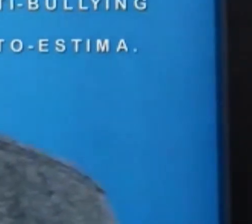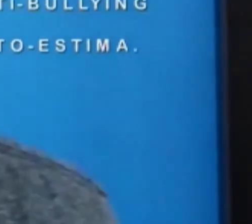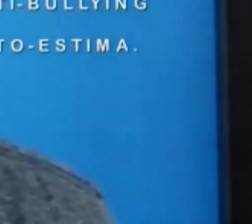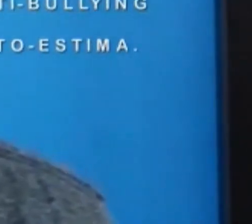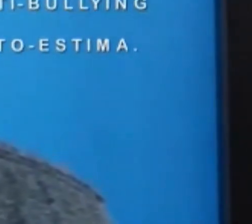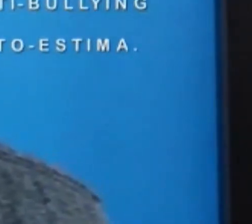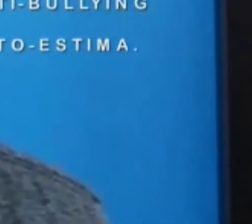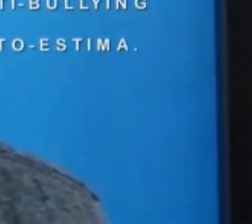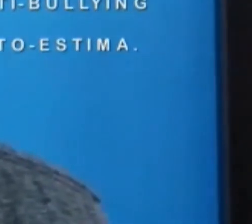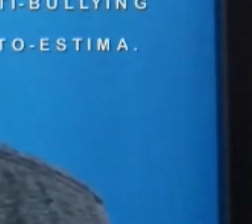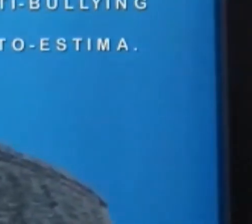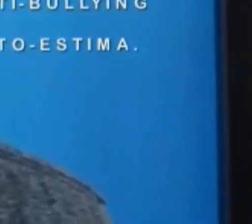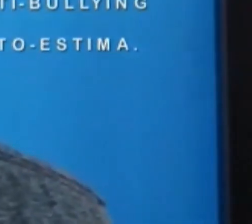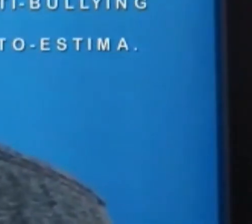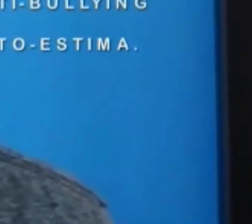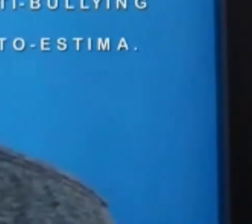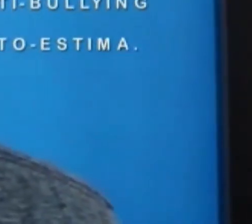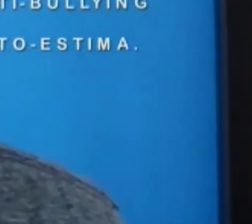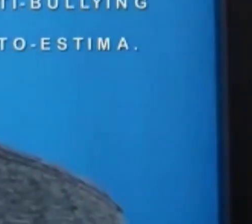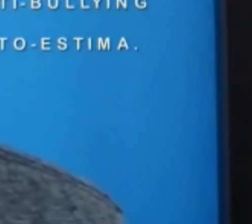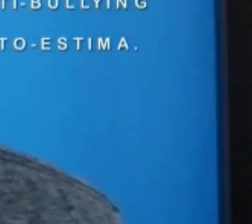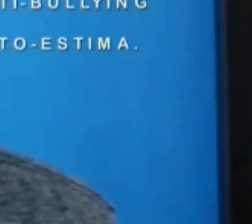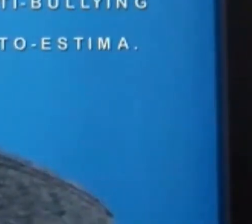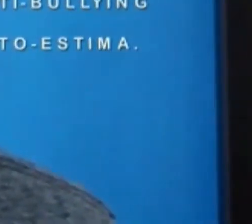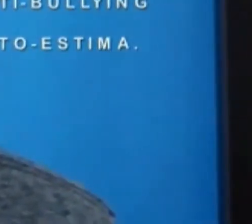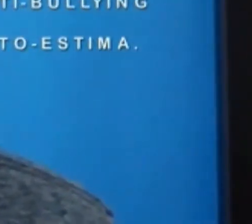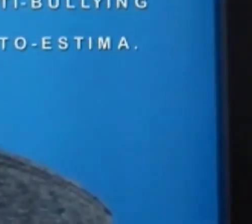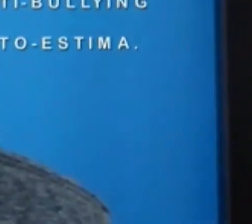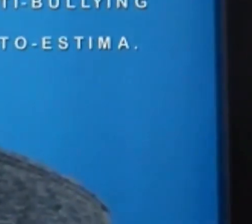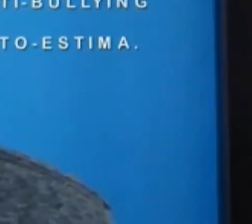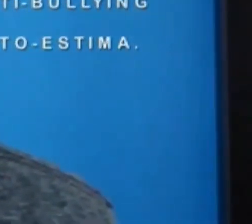Neste filme também você pode trabalhar o famoso verbo to be.